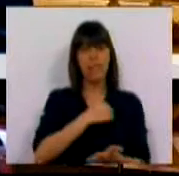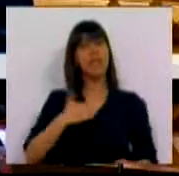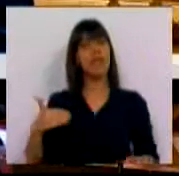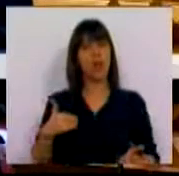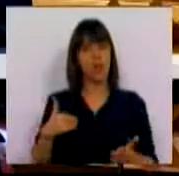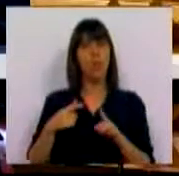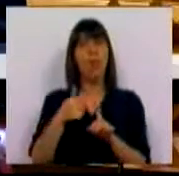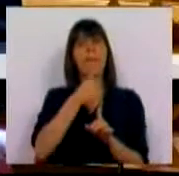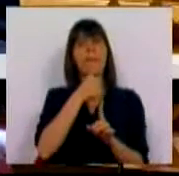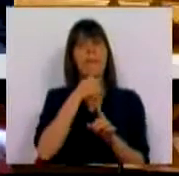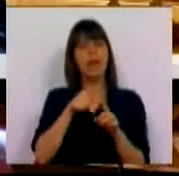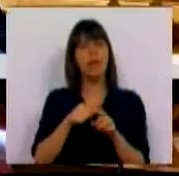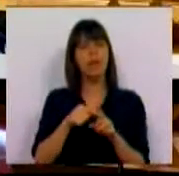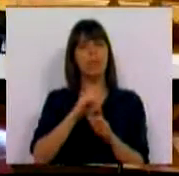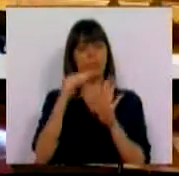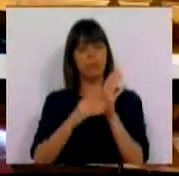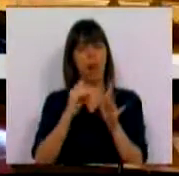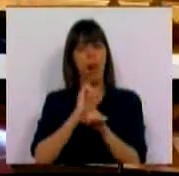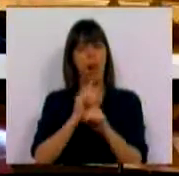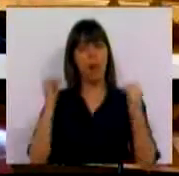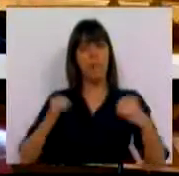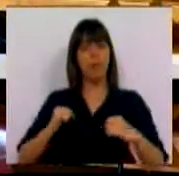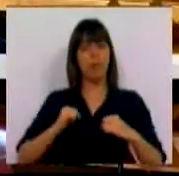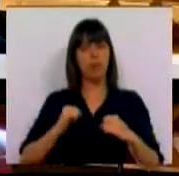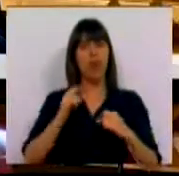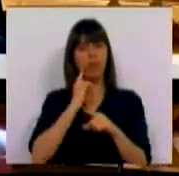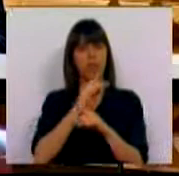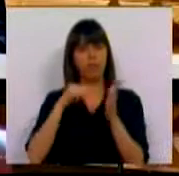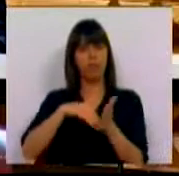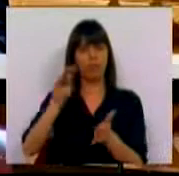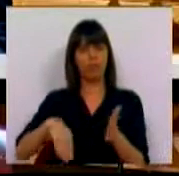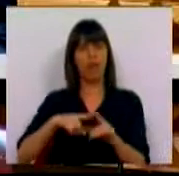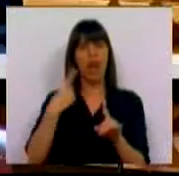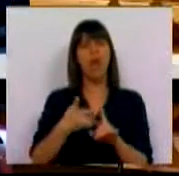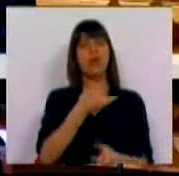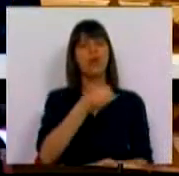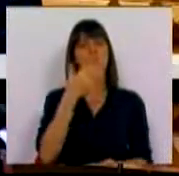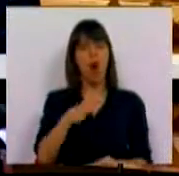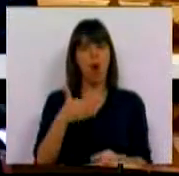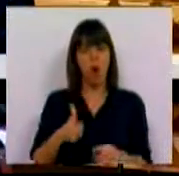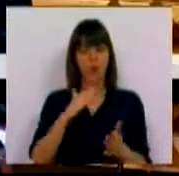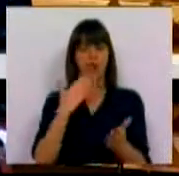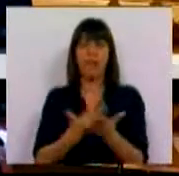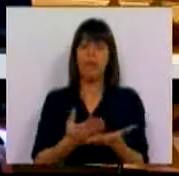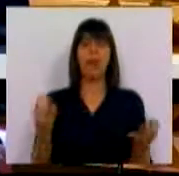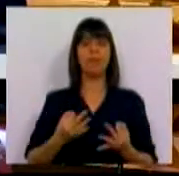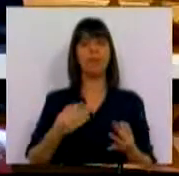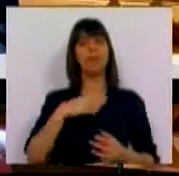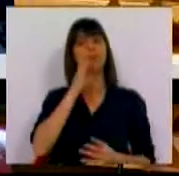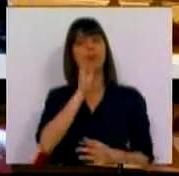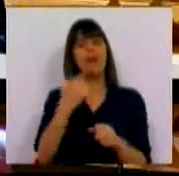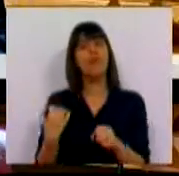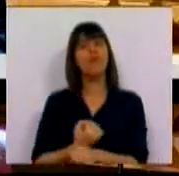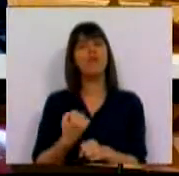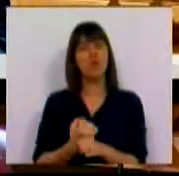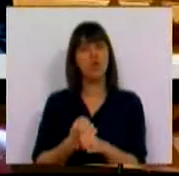Saúde, era uma medida também que constava no Memorando de Entendimento assinado em 2011 e atribui de facto, como referiu estas